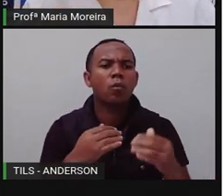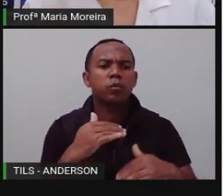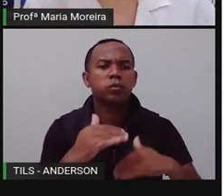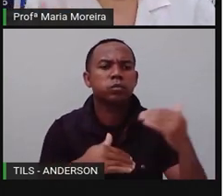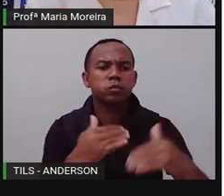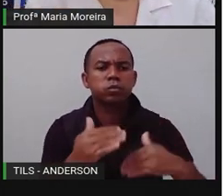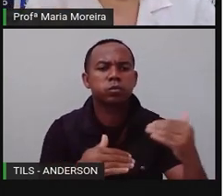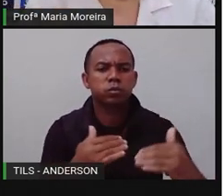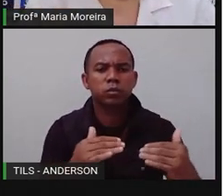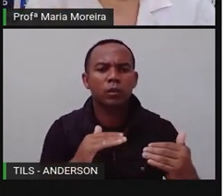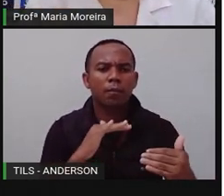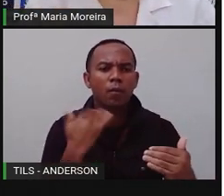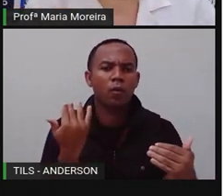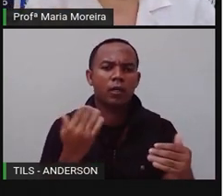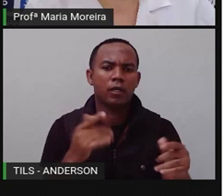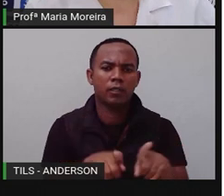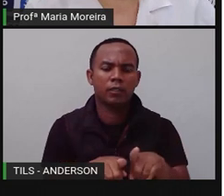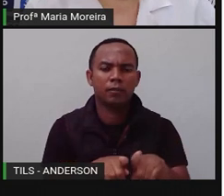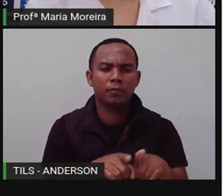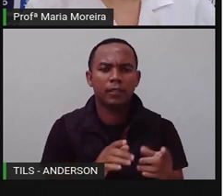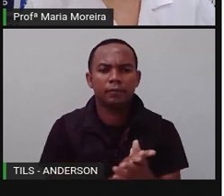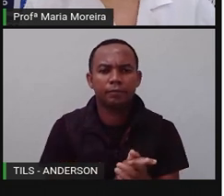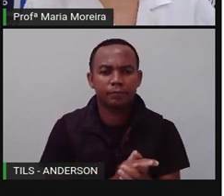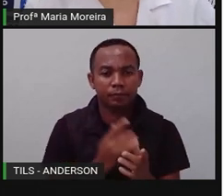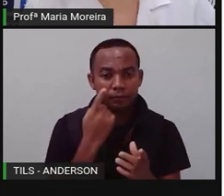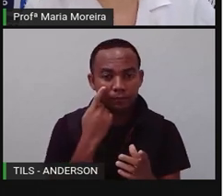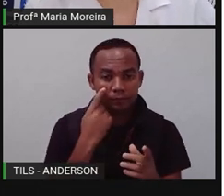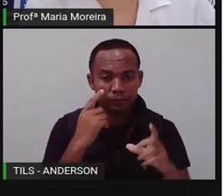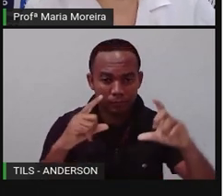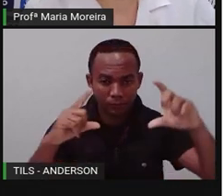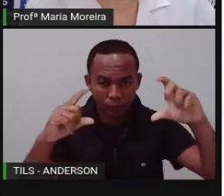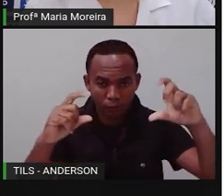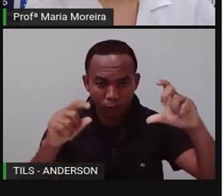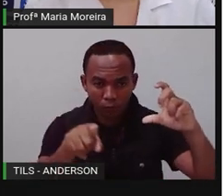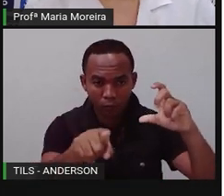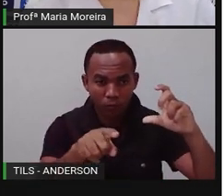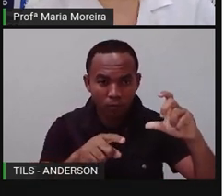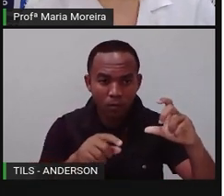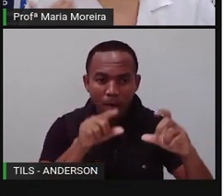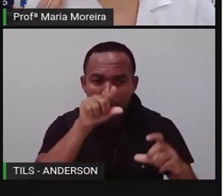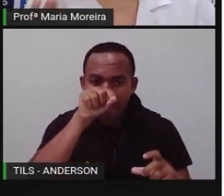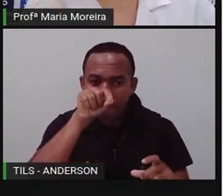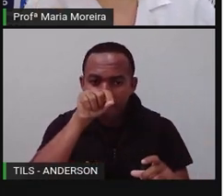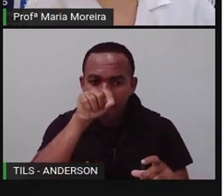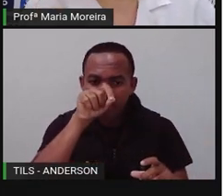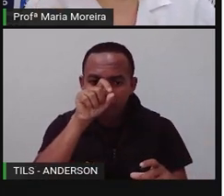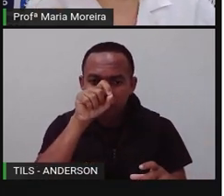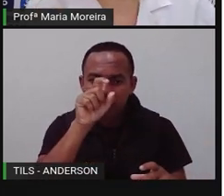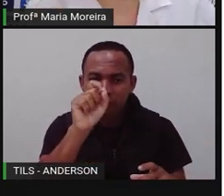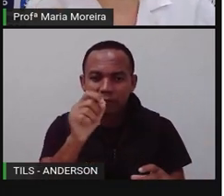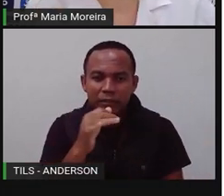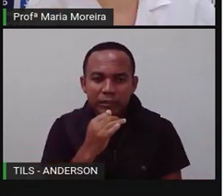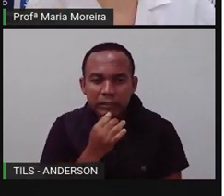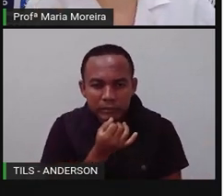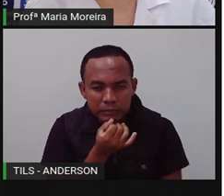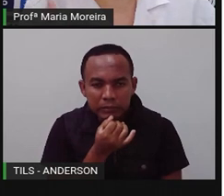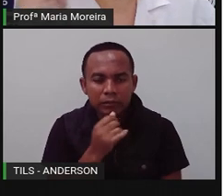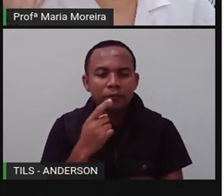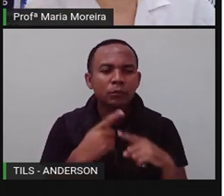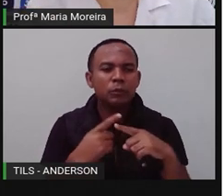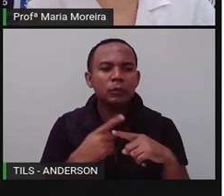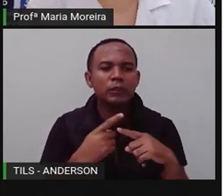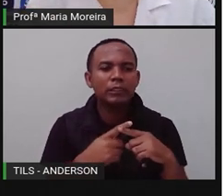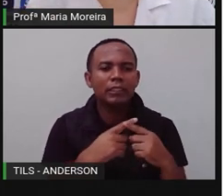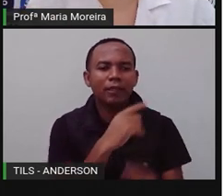Então, olha só a imagem dos passarinhos bem tristes. Por quê? Porque cortaram a árvore e era dessa árvore, na verdade, que eles precisavam.